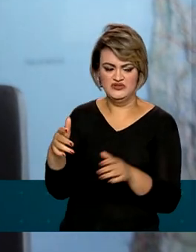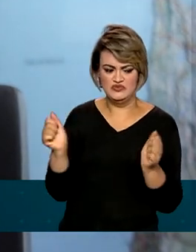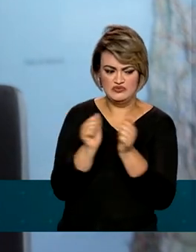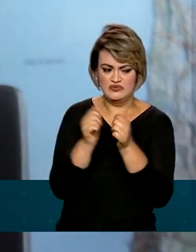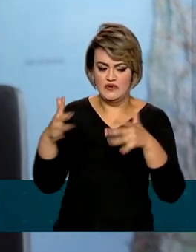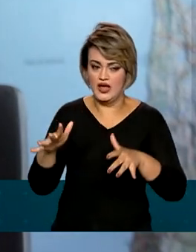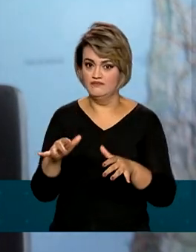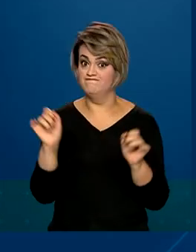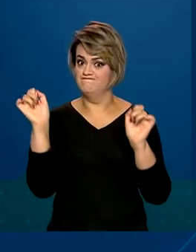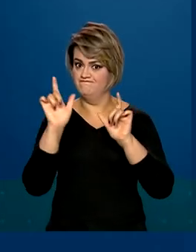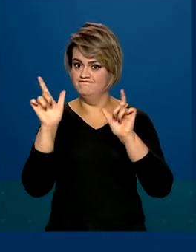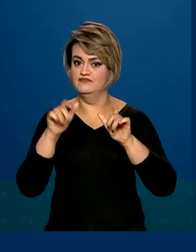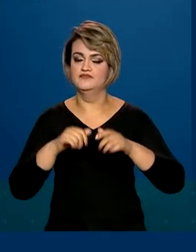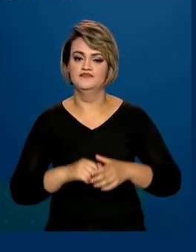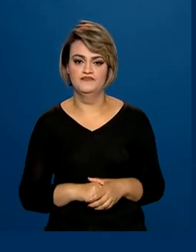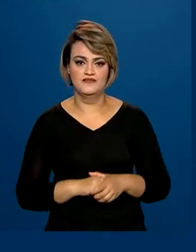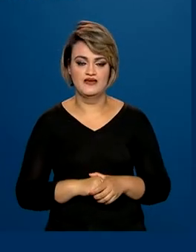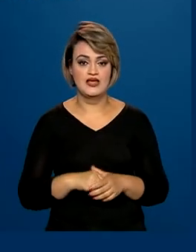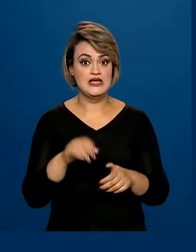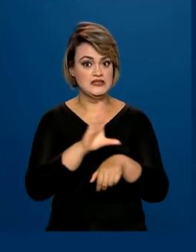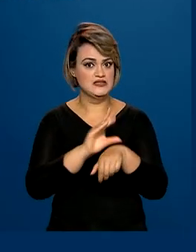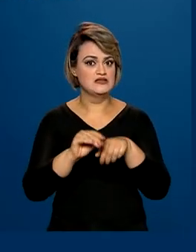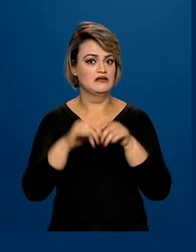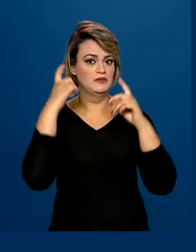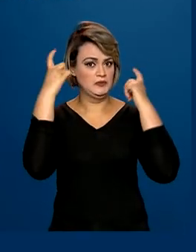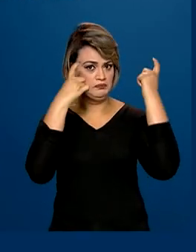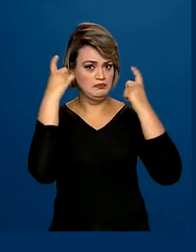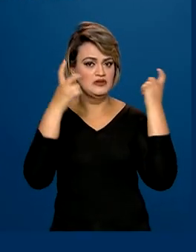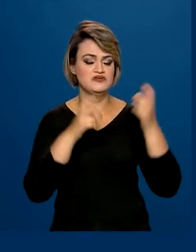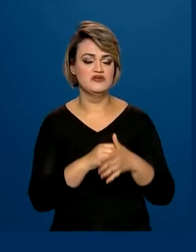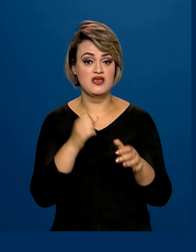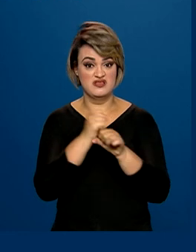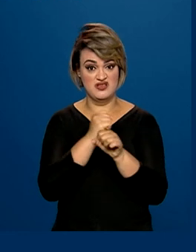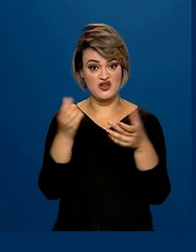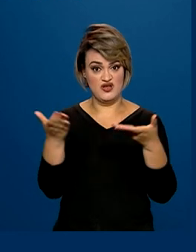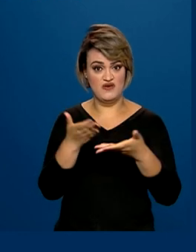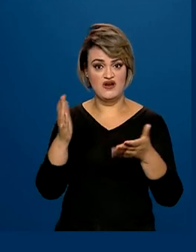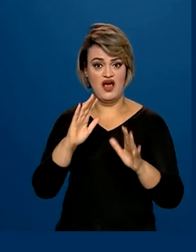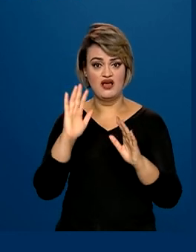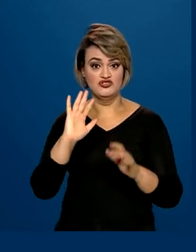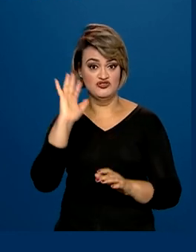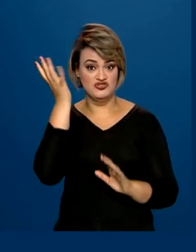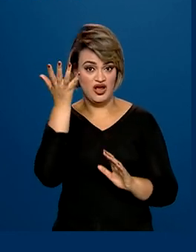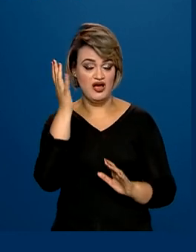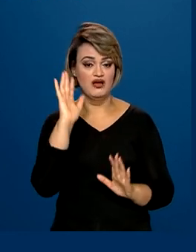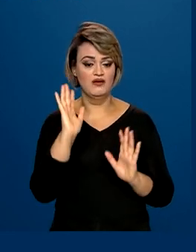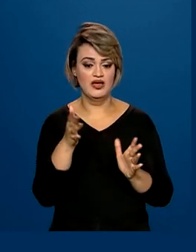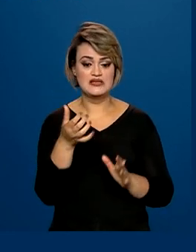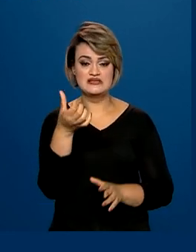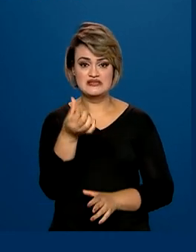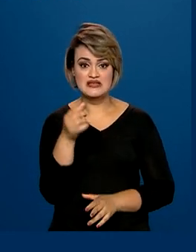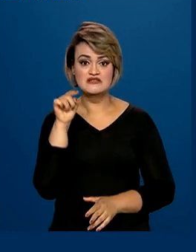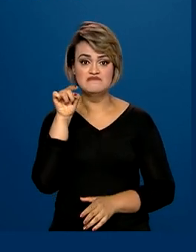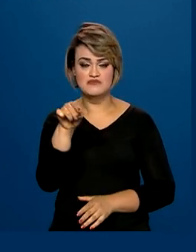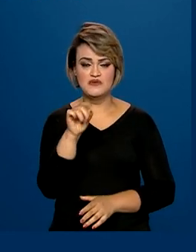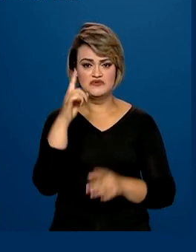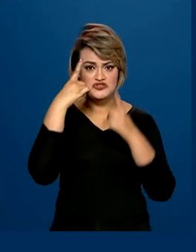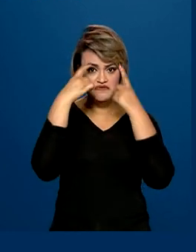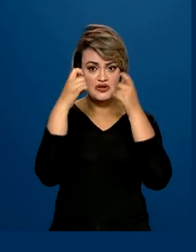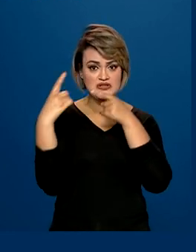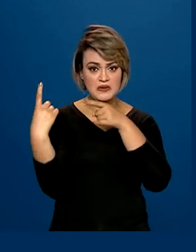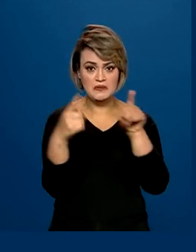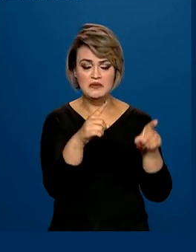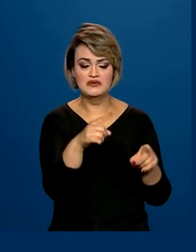sinal de alerta. Os dados preocupam. Só este ano, houve o registro de 6 mil casos de violência